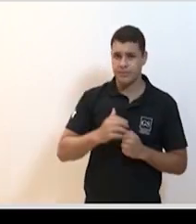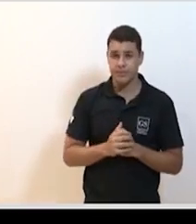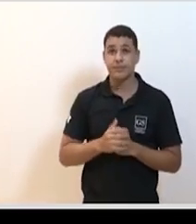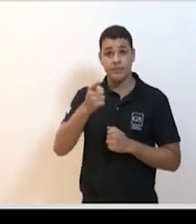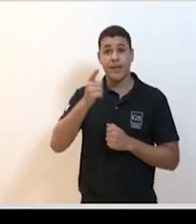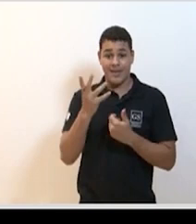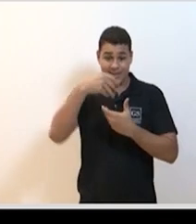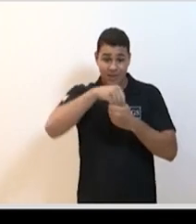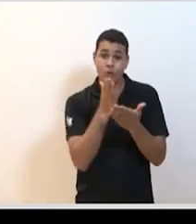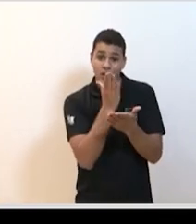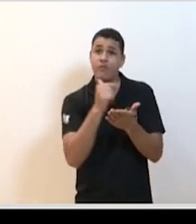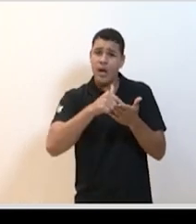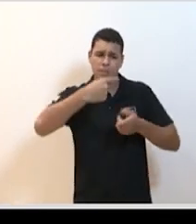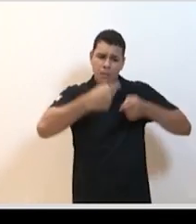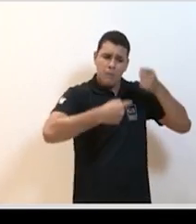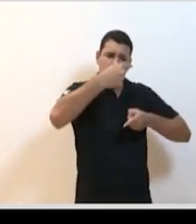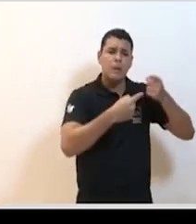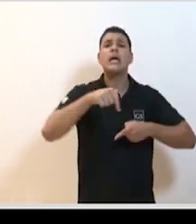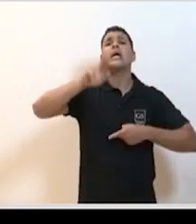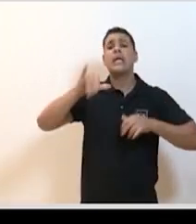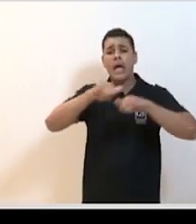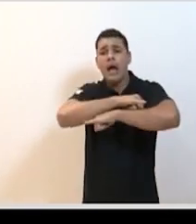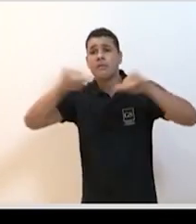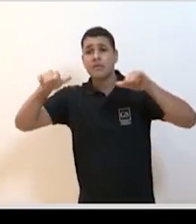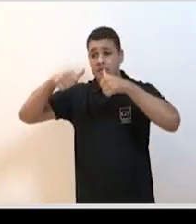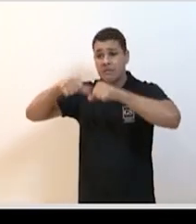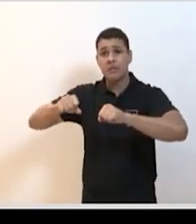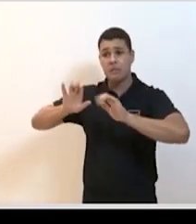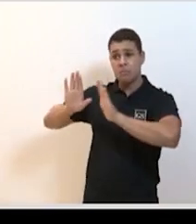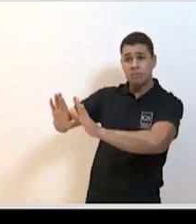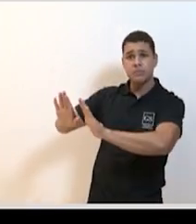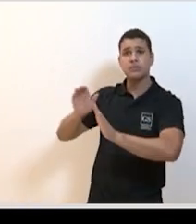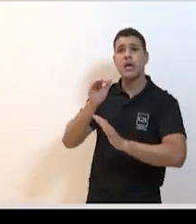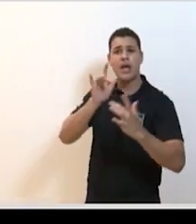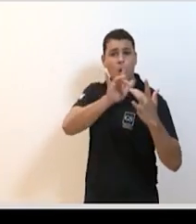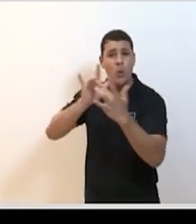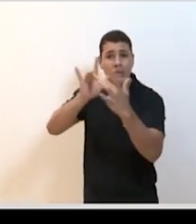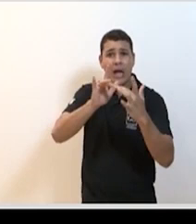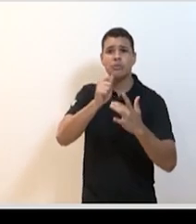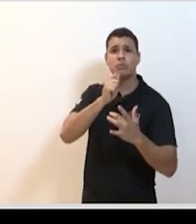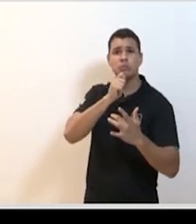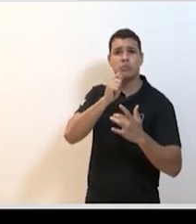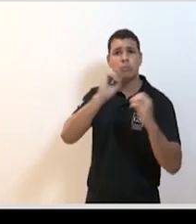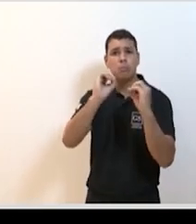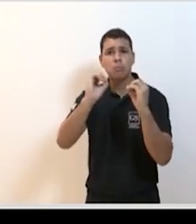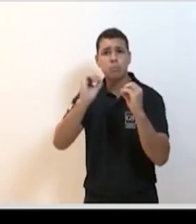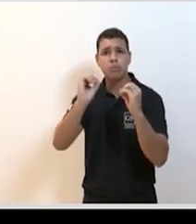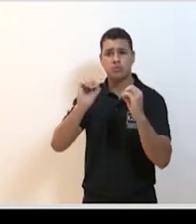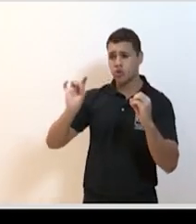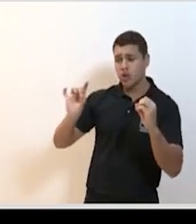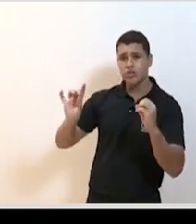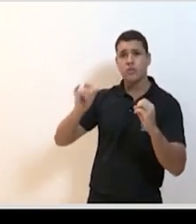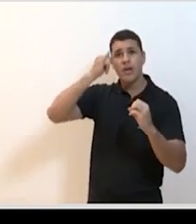no livro do Camilho, quem é que vai fazer, os sintomas são inquietantes, em determinado momento, quando a coisa realmente complica e de uma hora para outra declara-se o